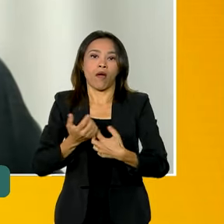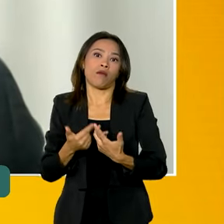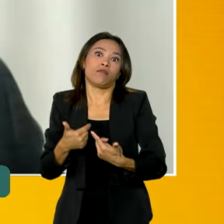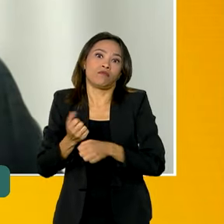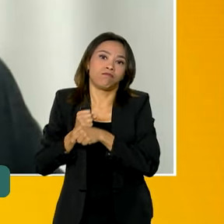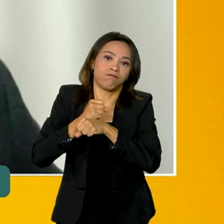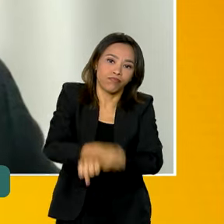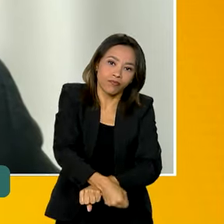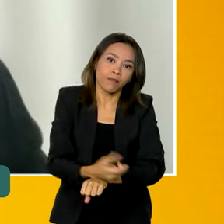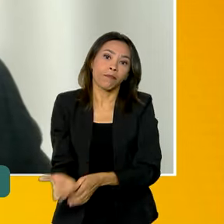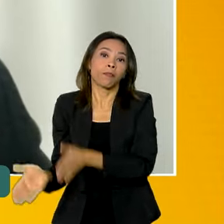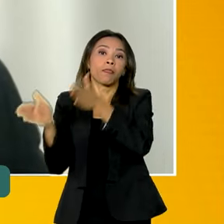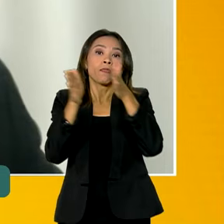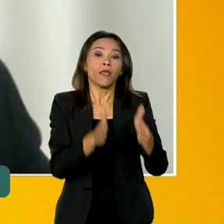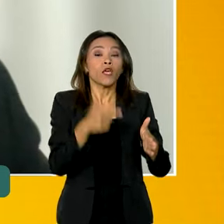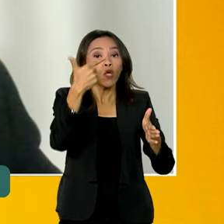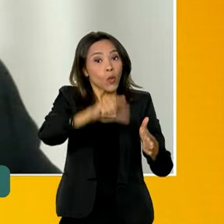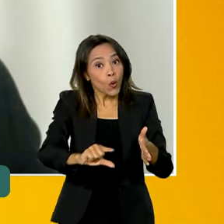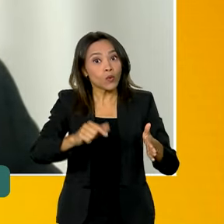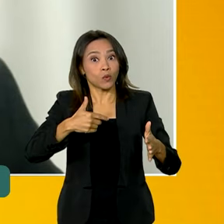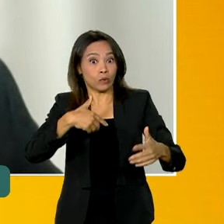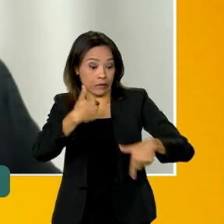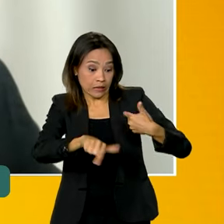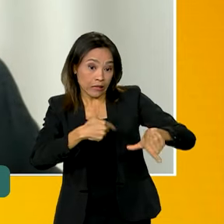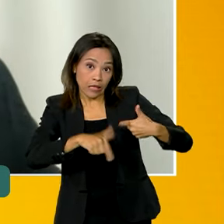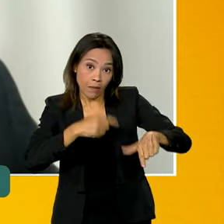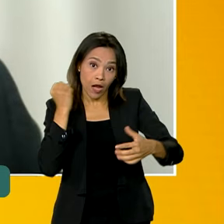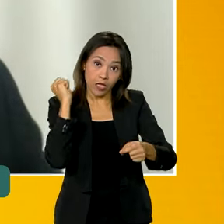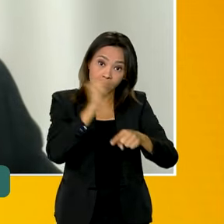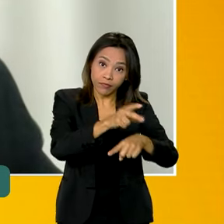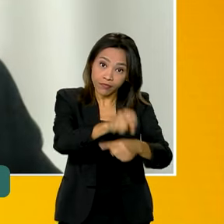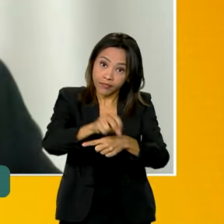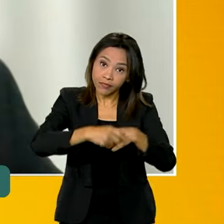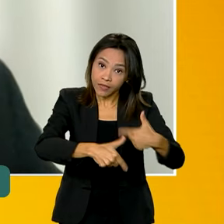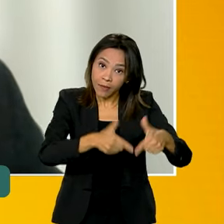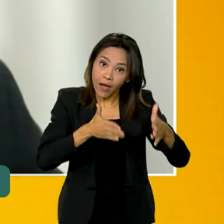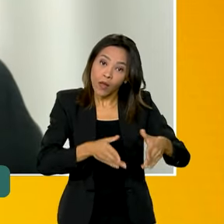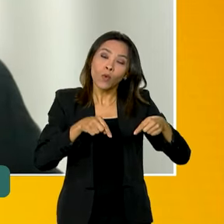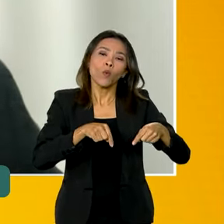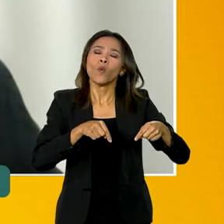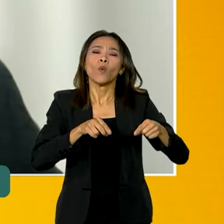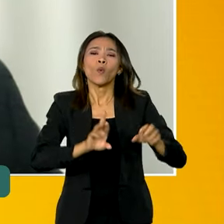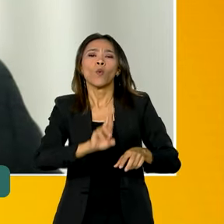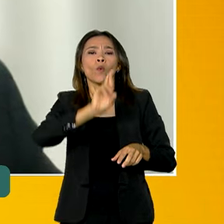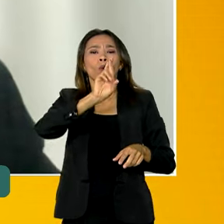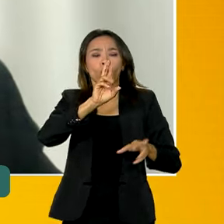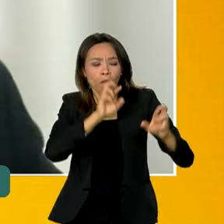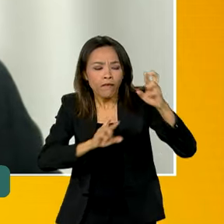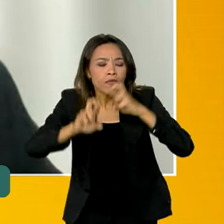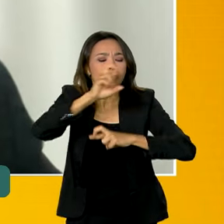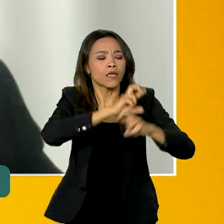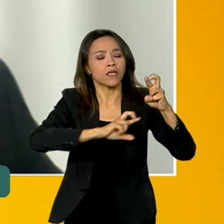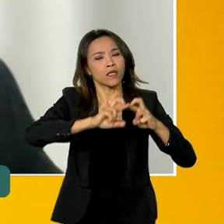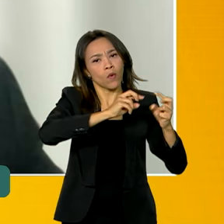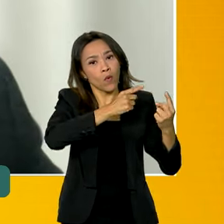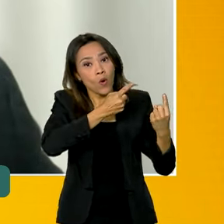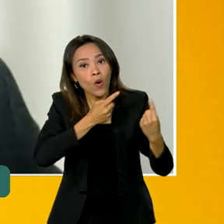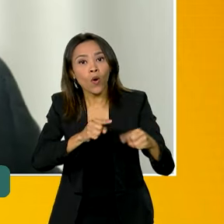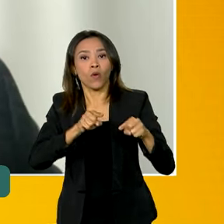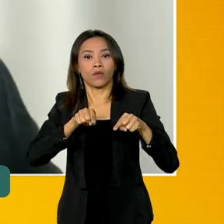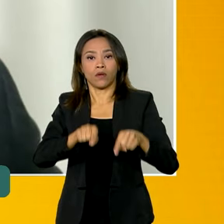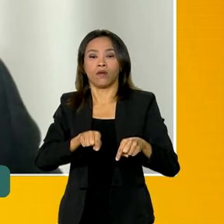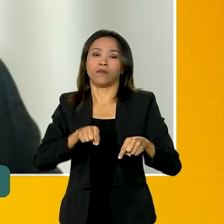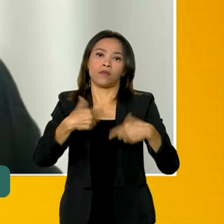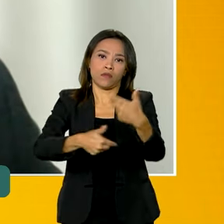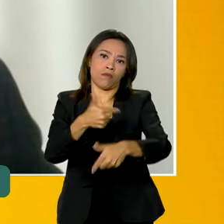Ministério do Trabalho e Emprego, tem sido intensificada as ações de fiscalização para o combate ao trabalho infantil. E